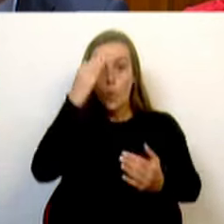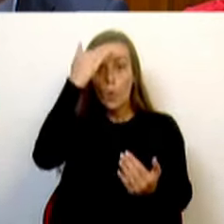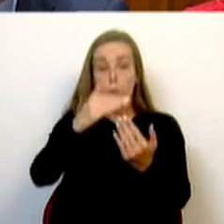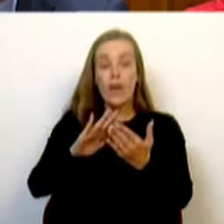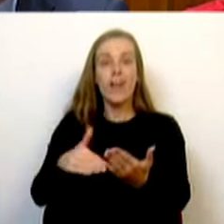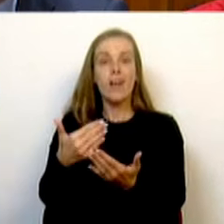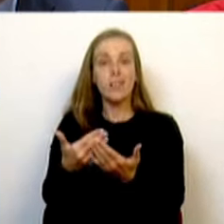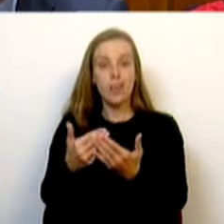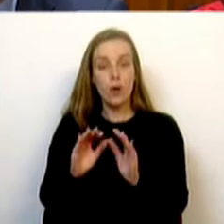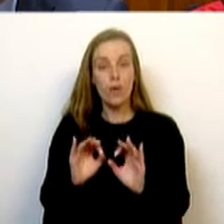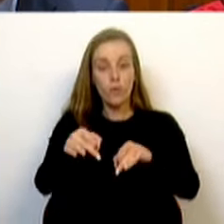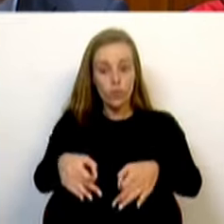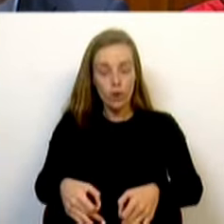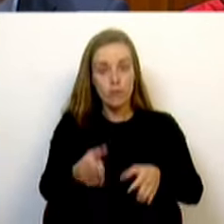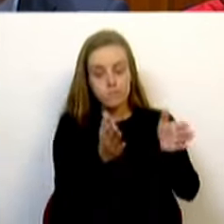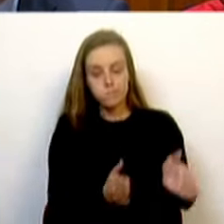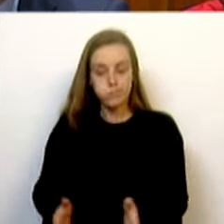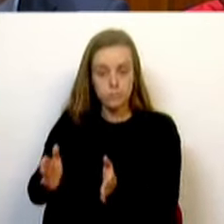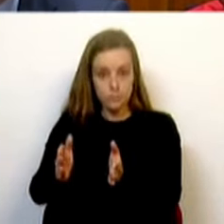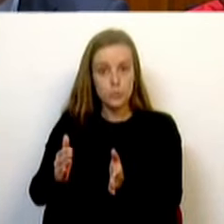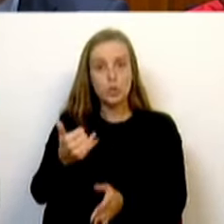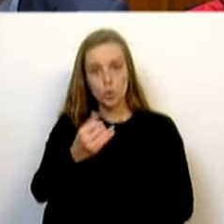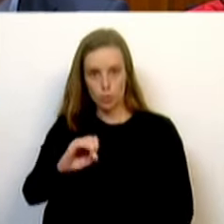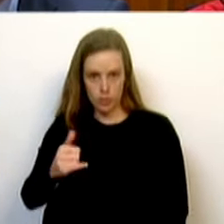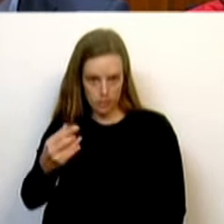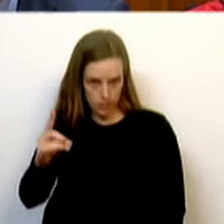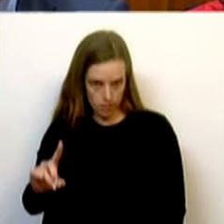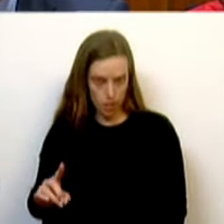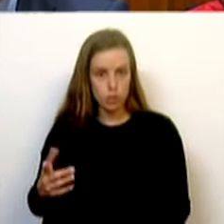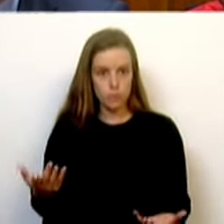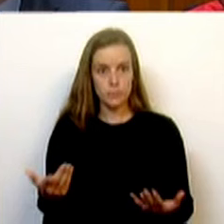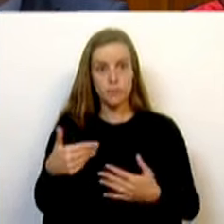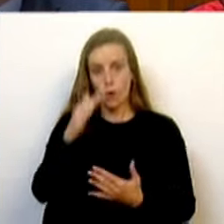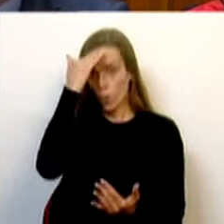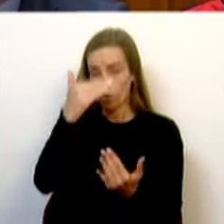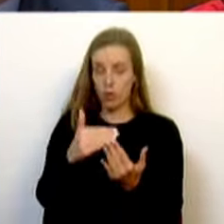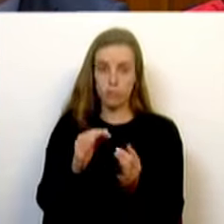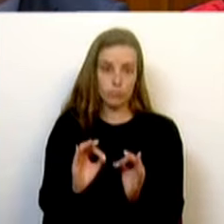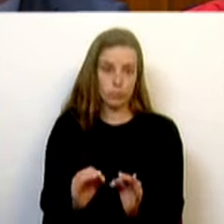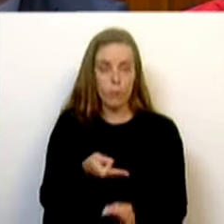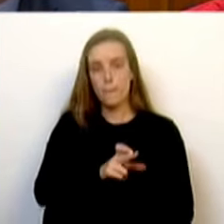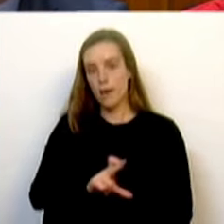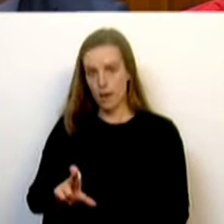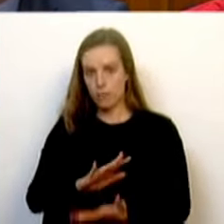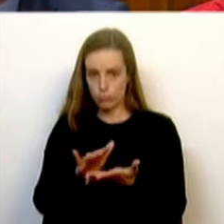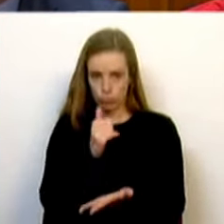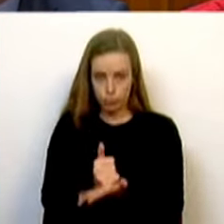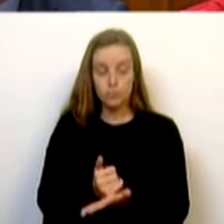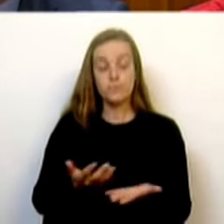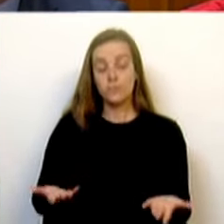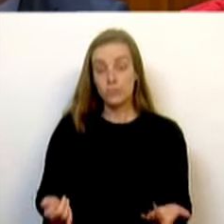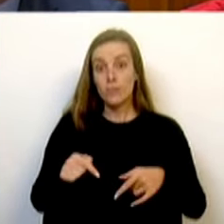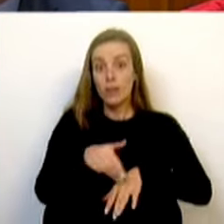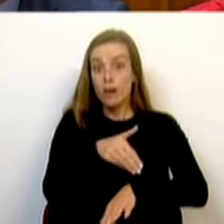ao final desta legislatura em 2026, quando se conclui também o prazo de execução do PRR. Neste momento,